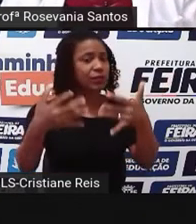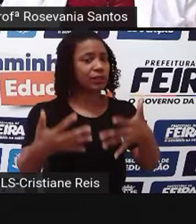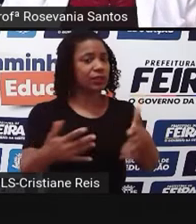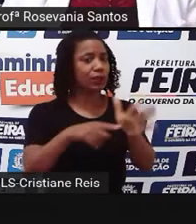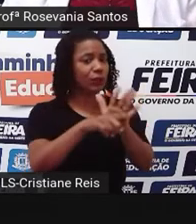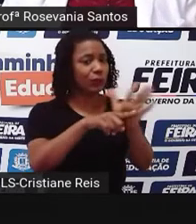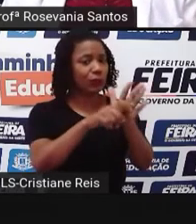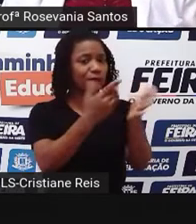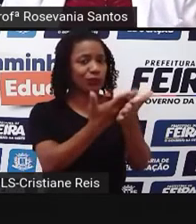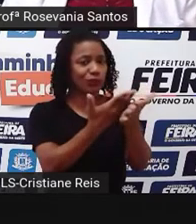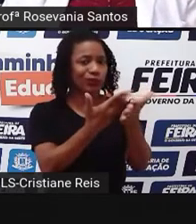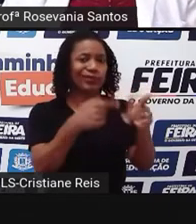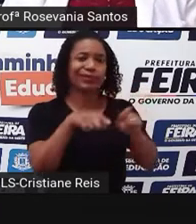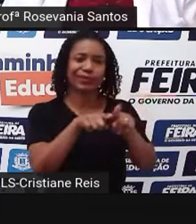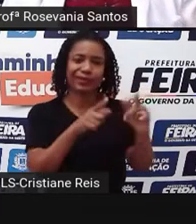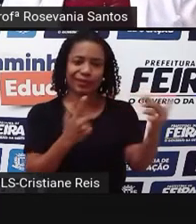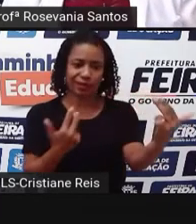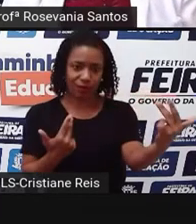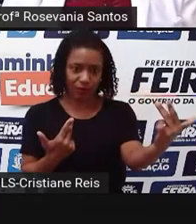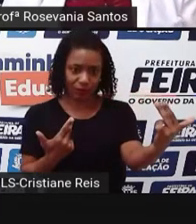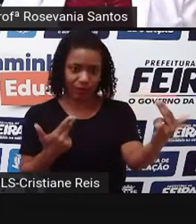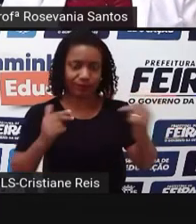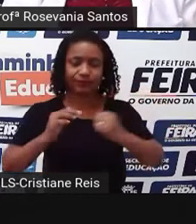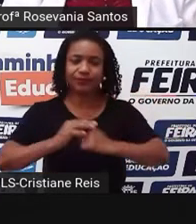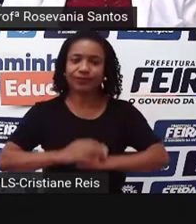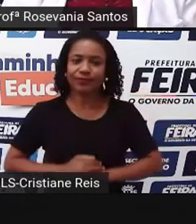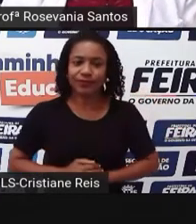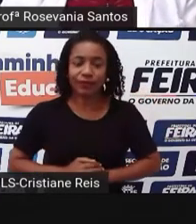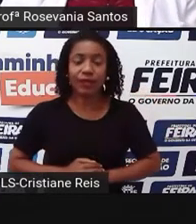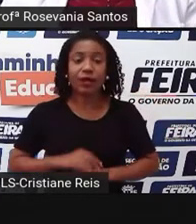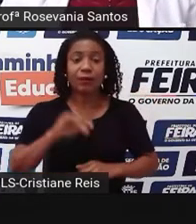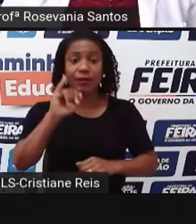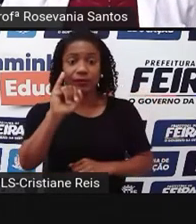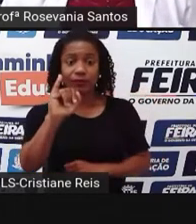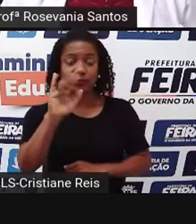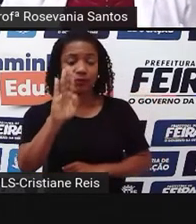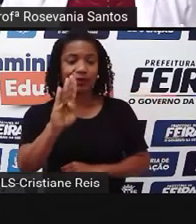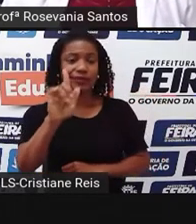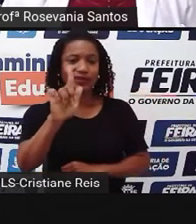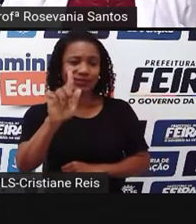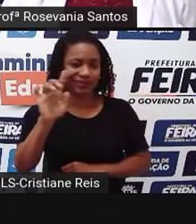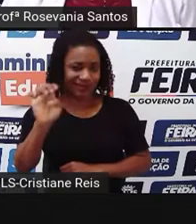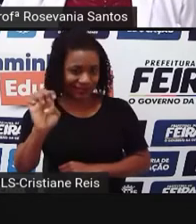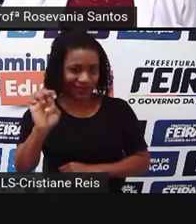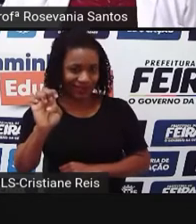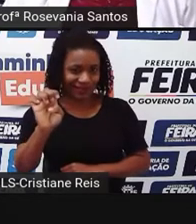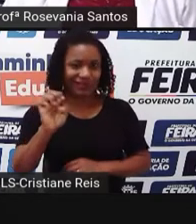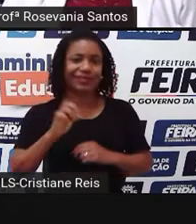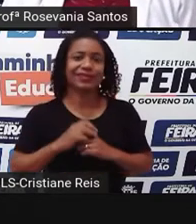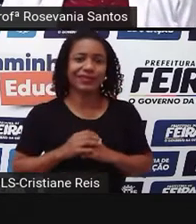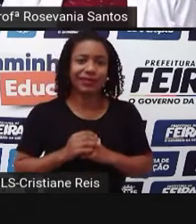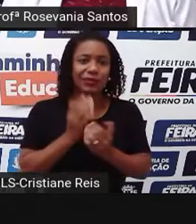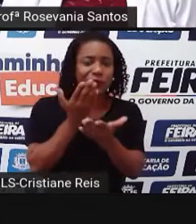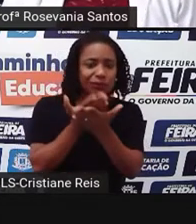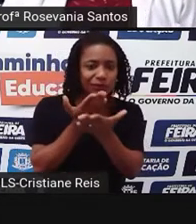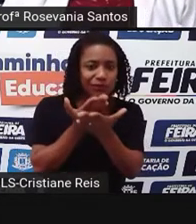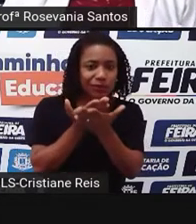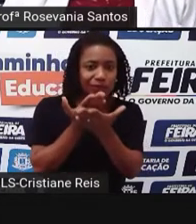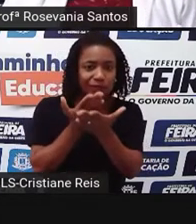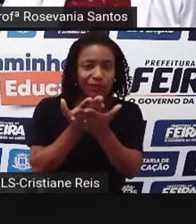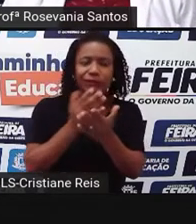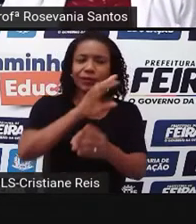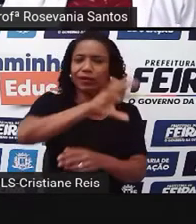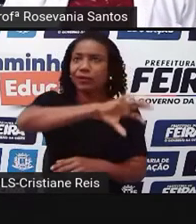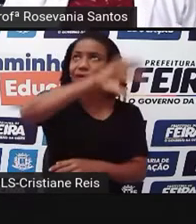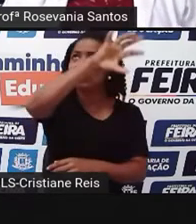Então, o Instituto Brasileiro de Geografia e Estatística, o IBGE, escolheu a posição geográfica e as divisões políticas entre